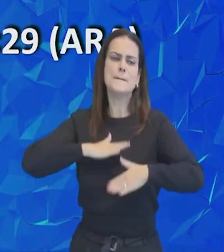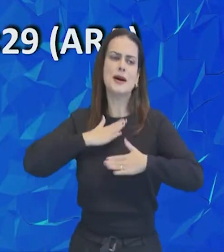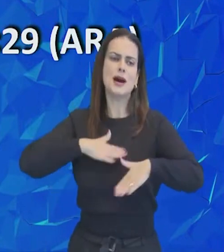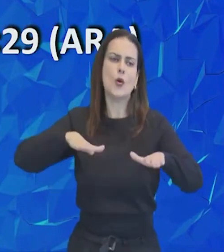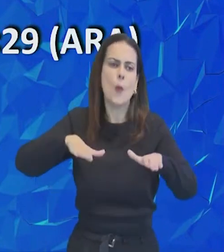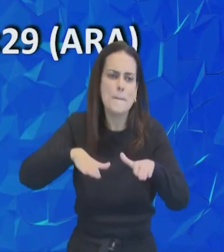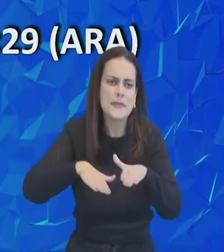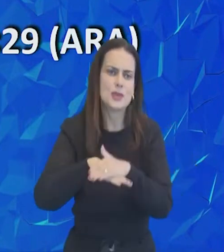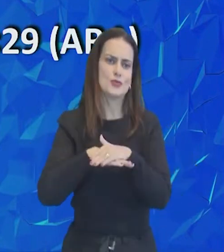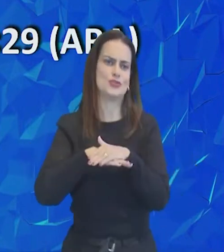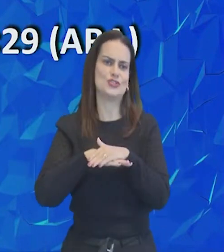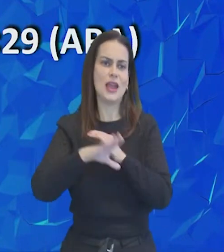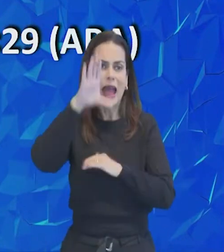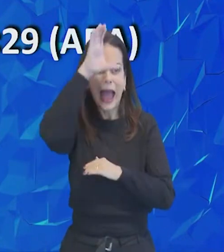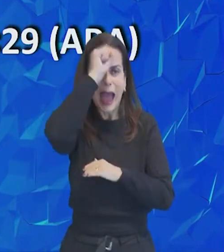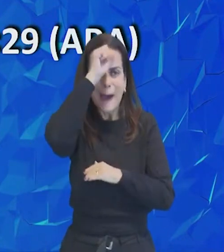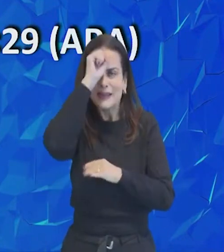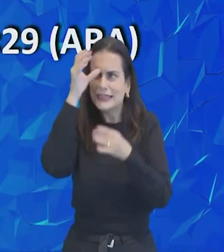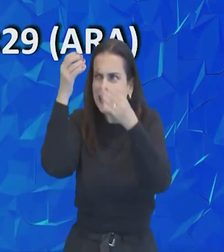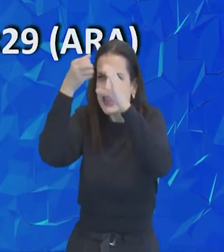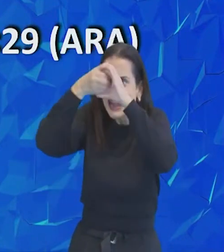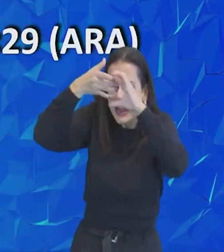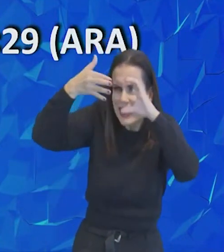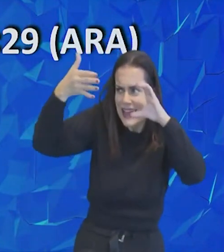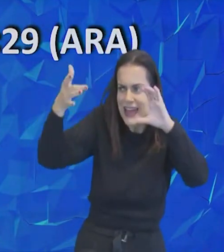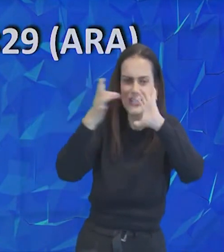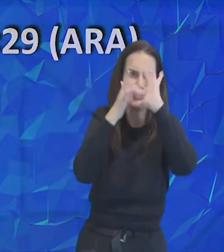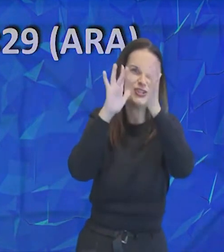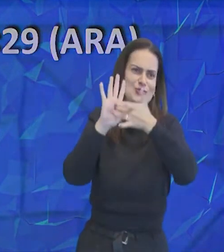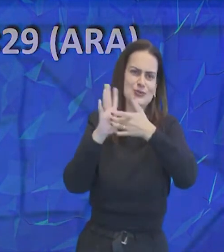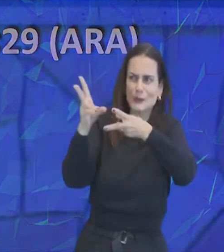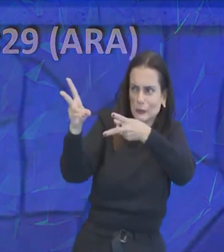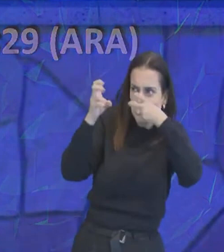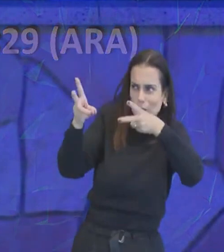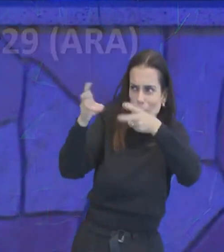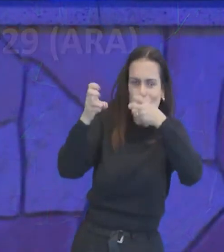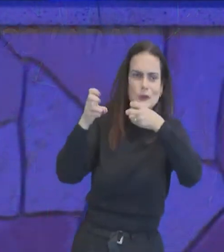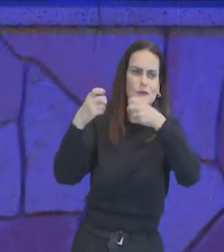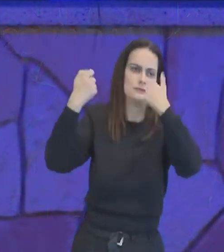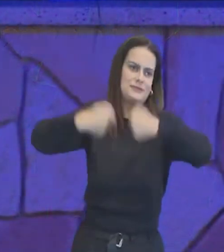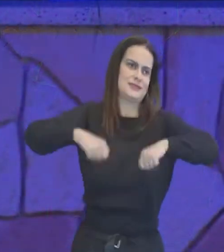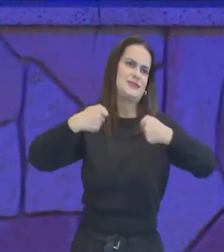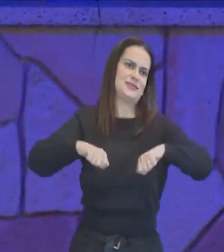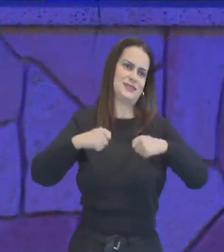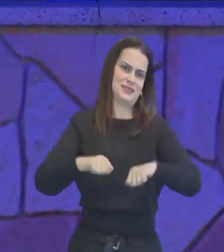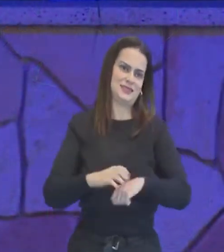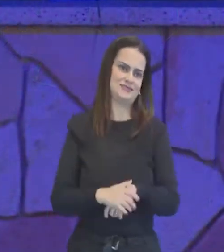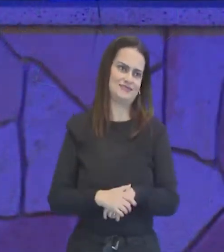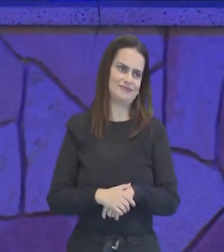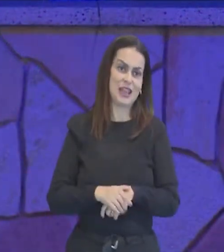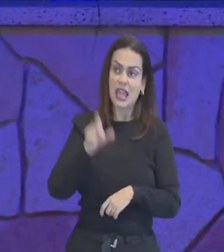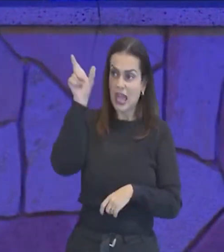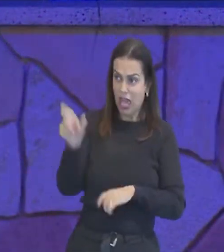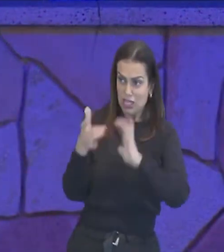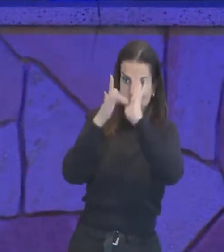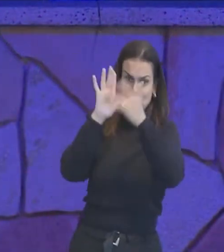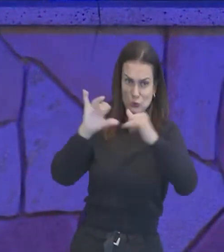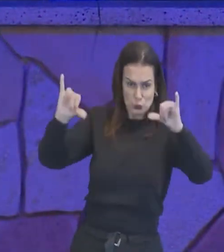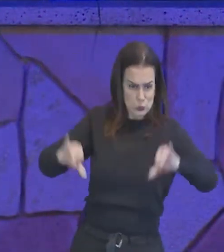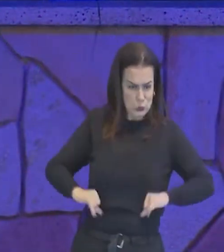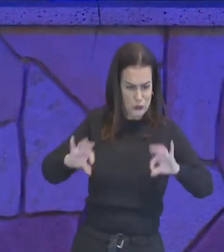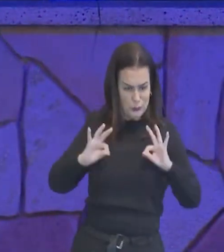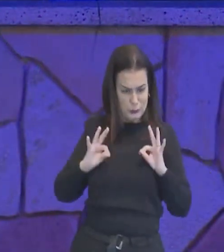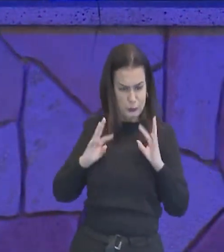aprender de Jesus, o nosso maior instrutor, aquele que sofreu, em todas as coisas,